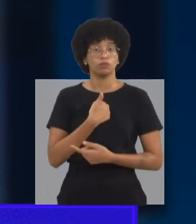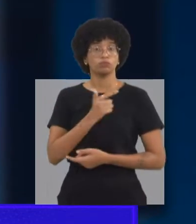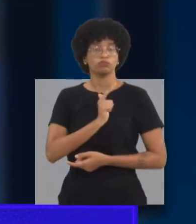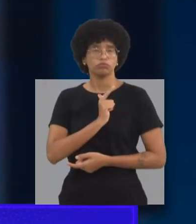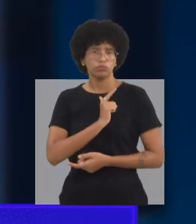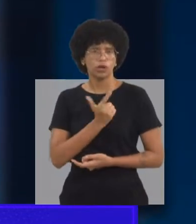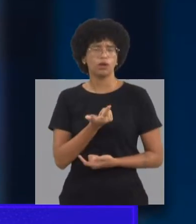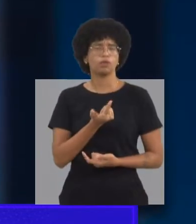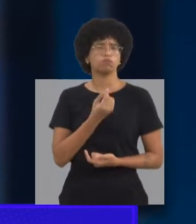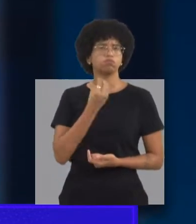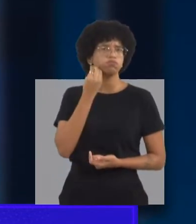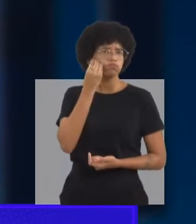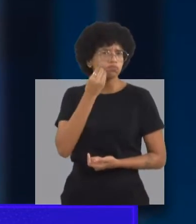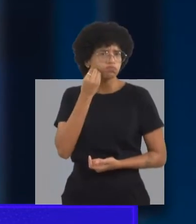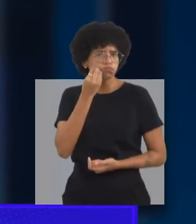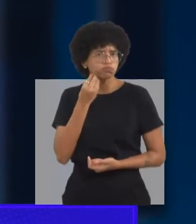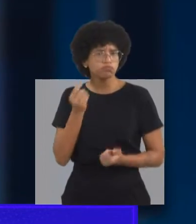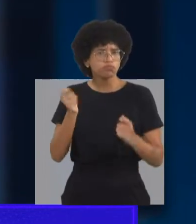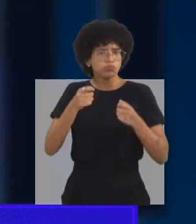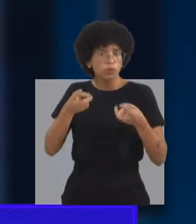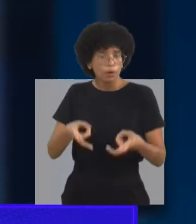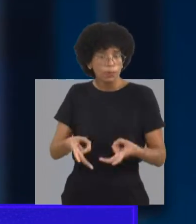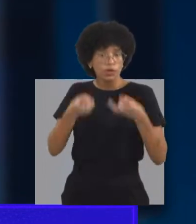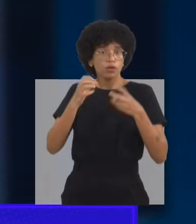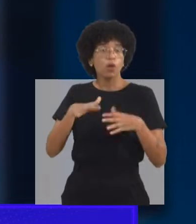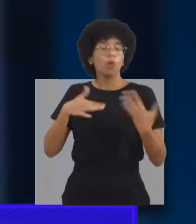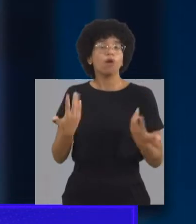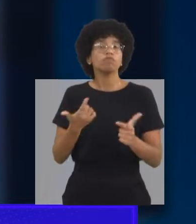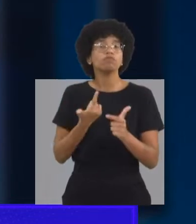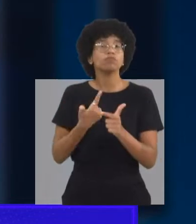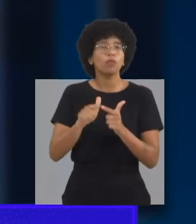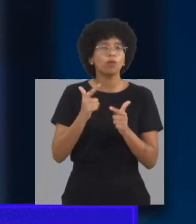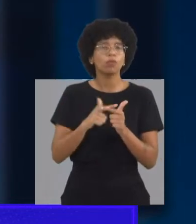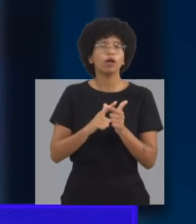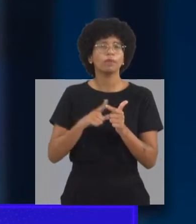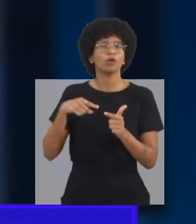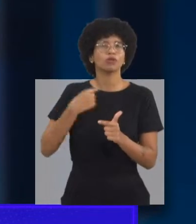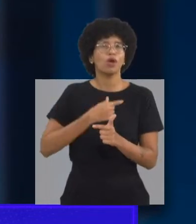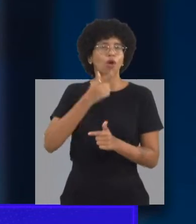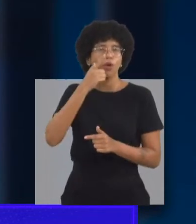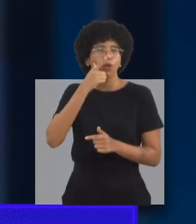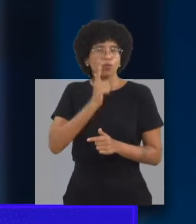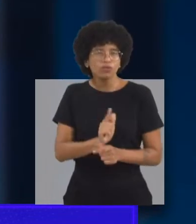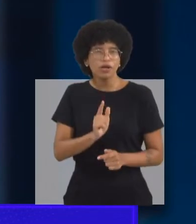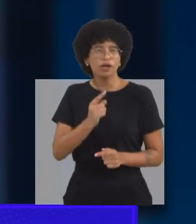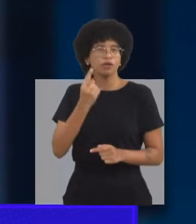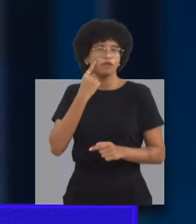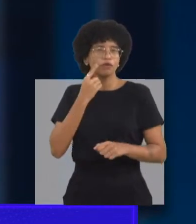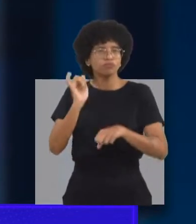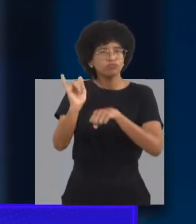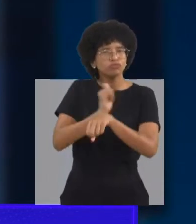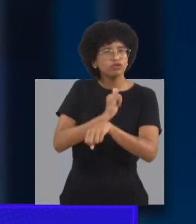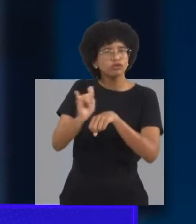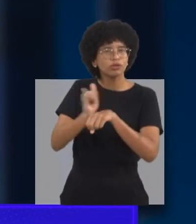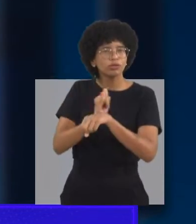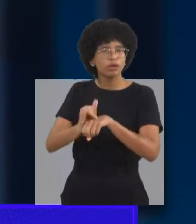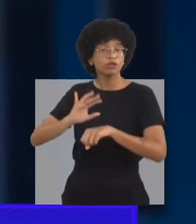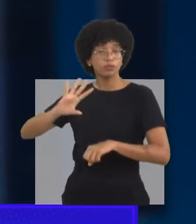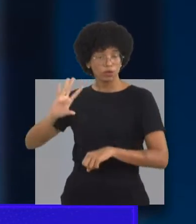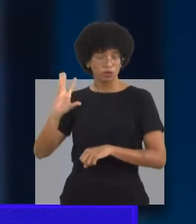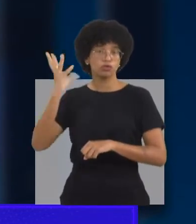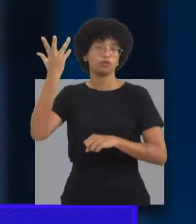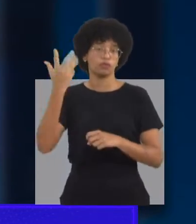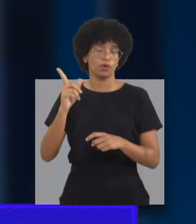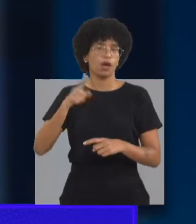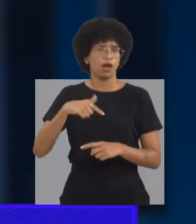desempenha? Ou a gente filma, você vê como que ela está fazendo? Porque eles vão percebendo.